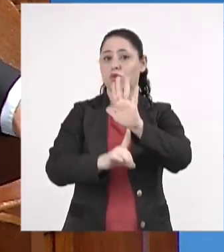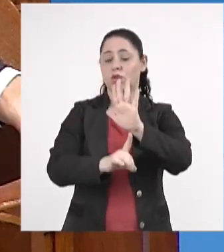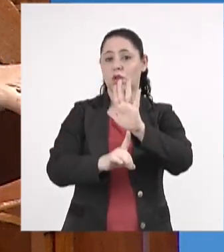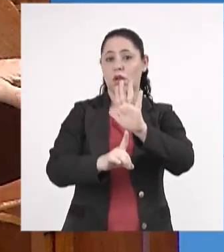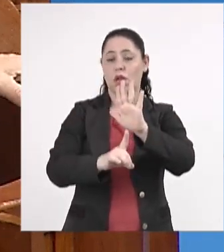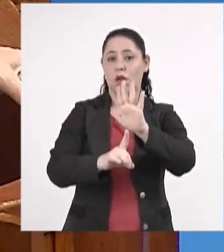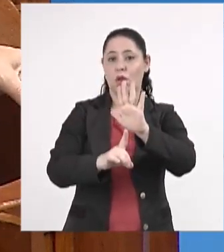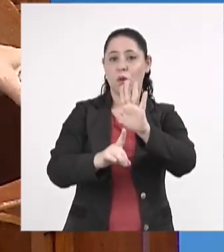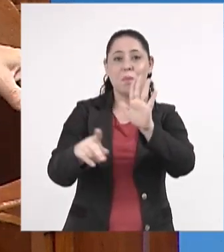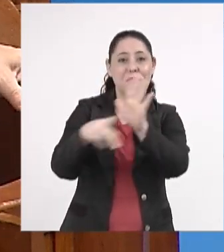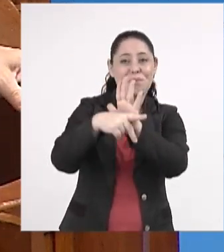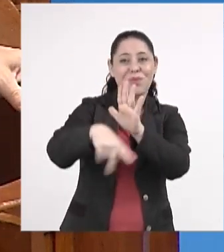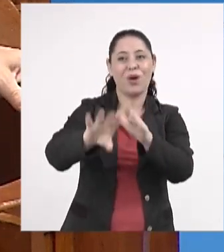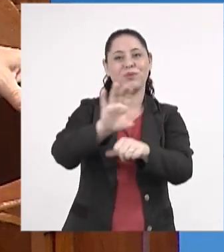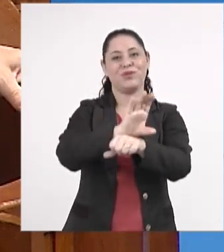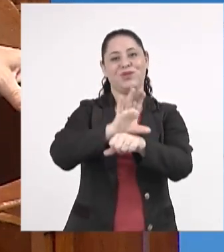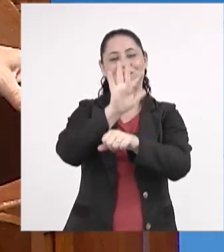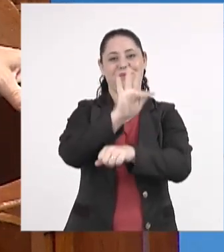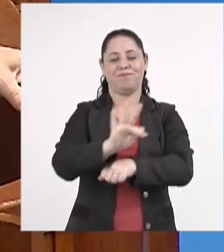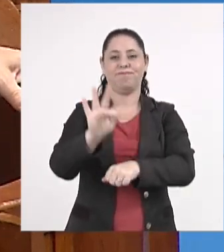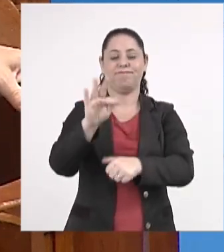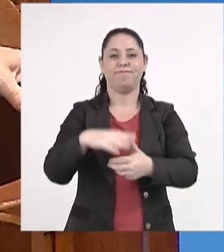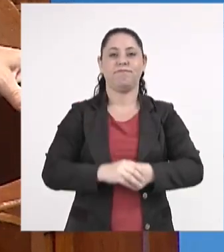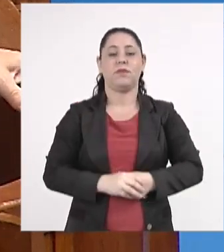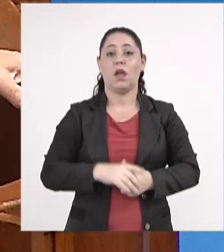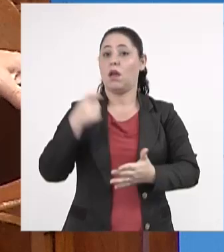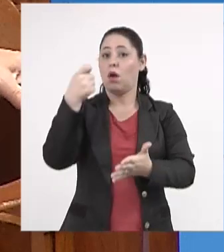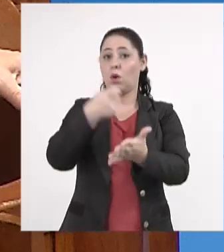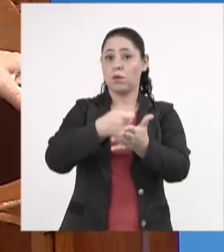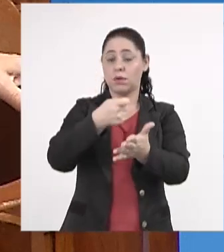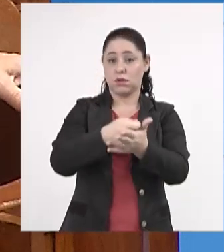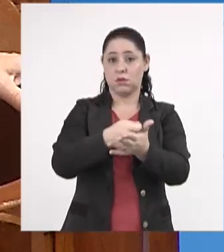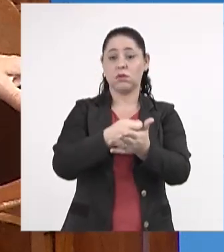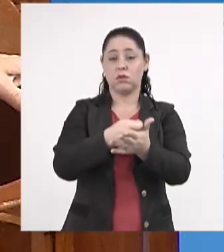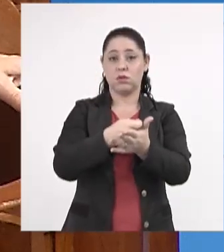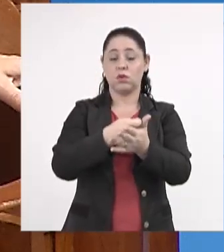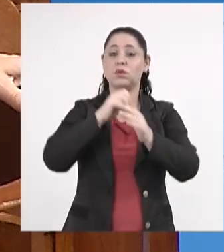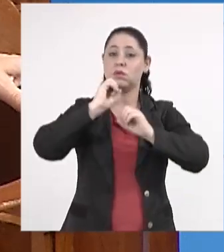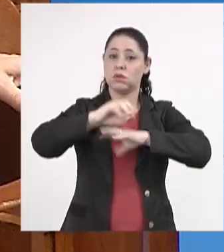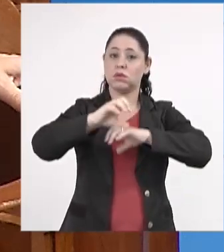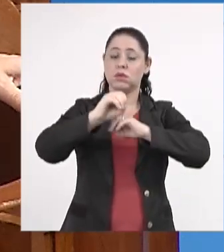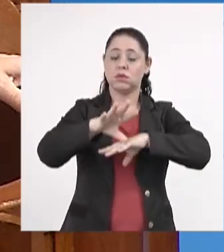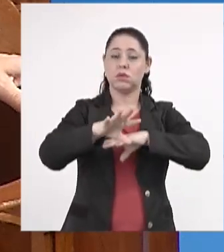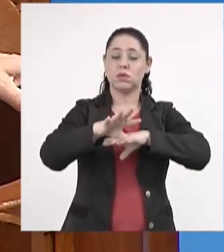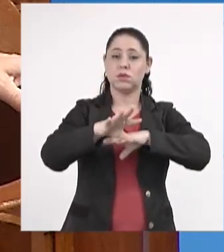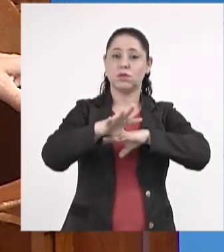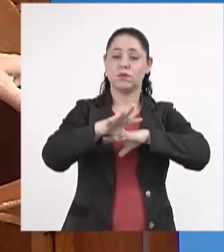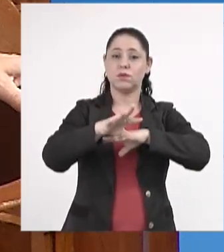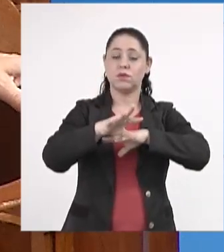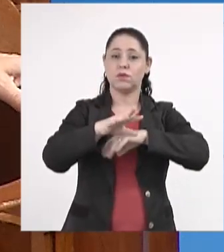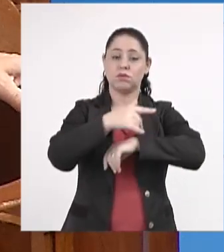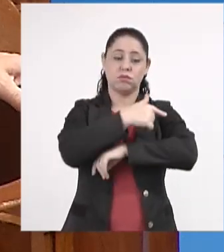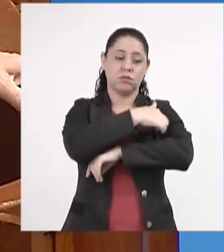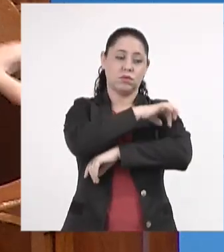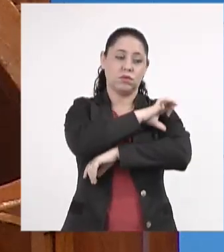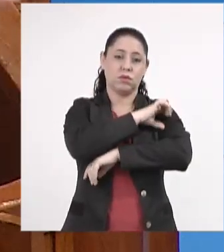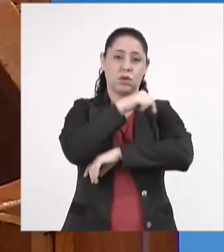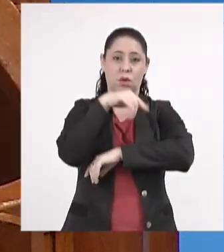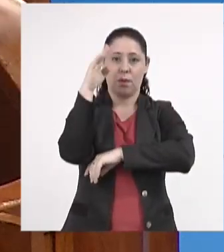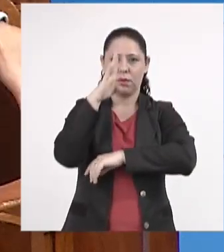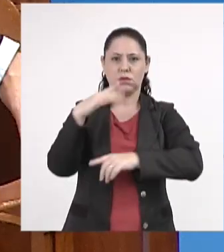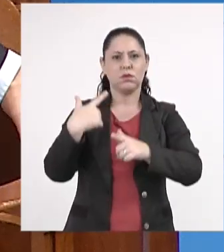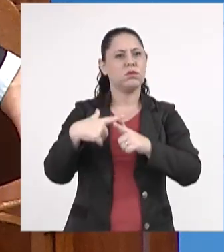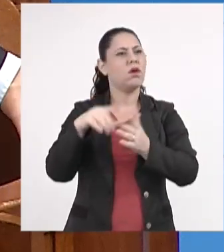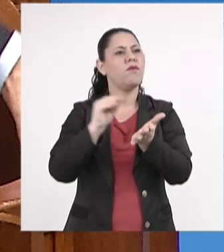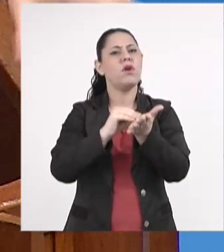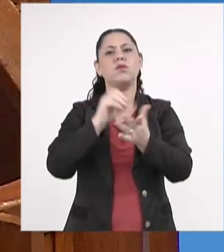consagrado na Constituição. É obrigatório o ensino fundamental no Brasil. Agora, por